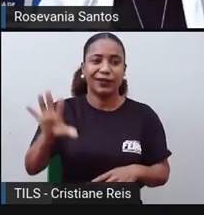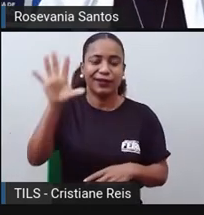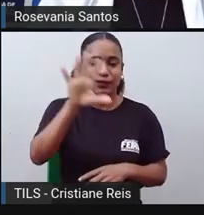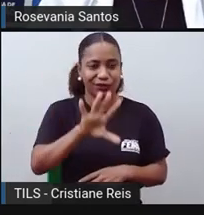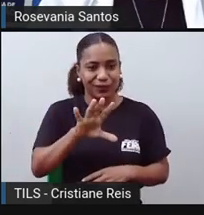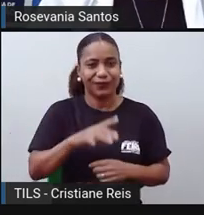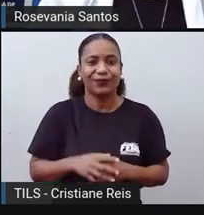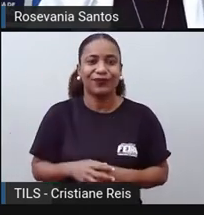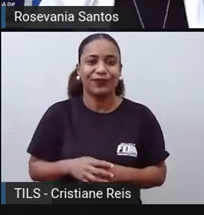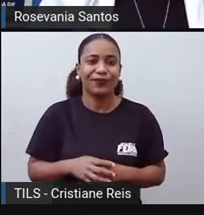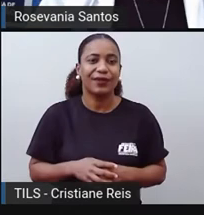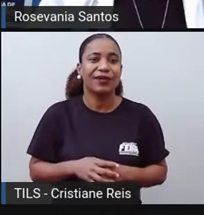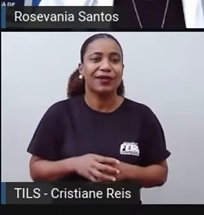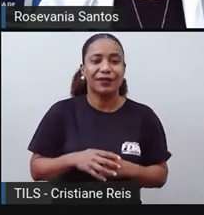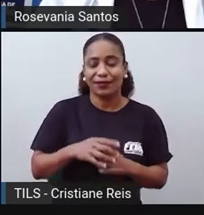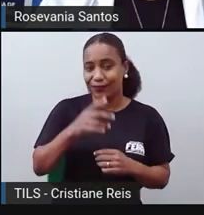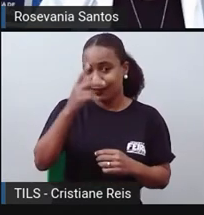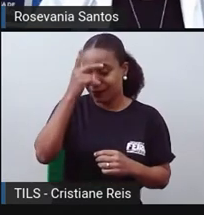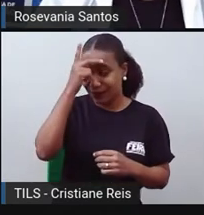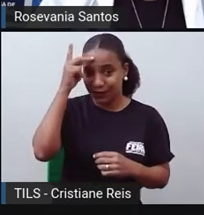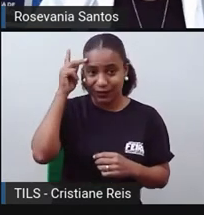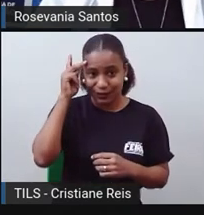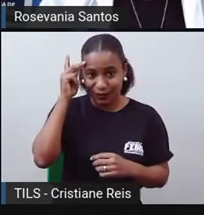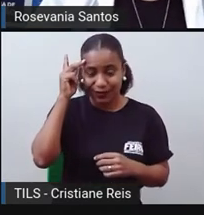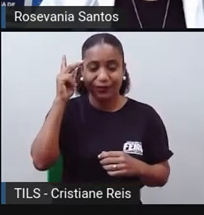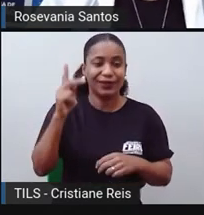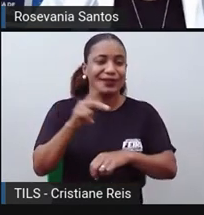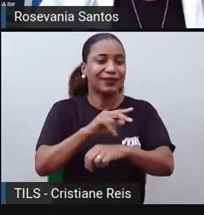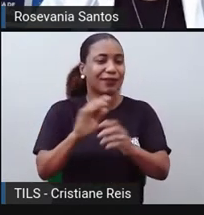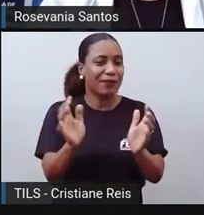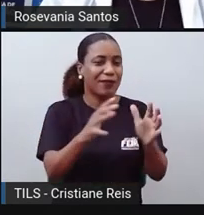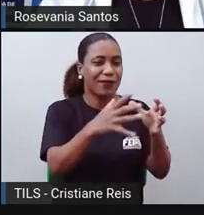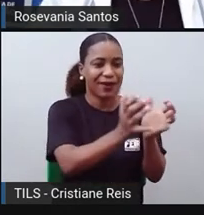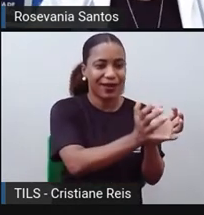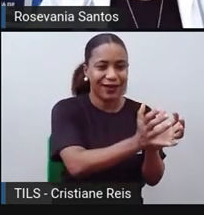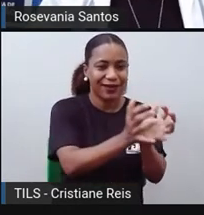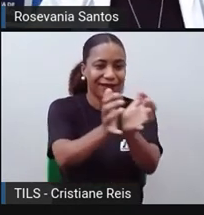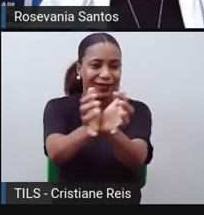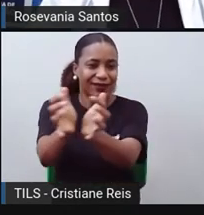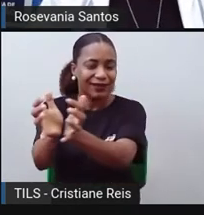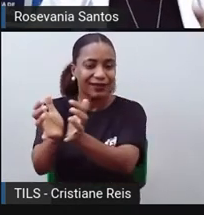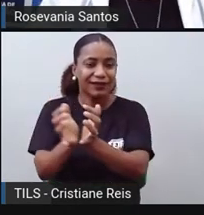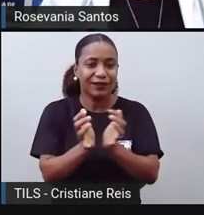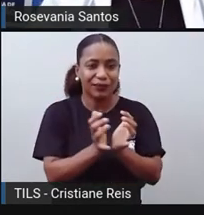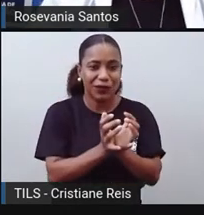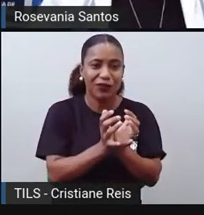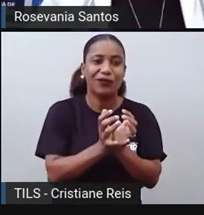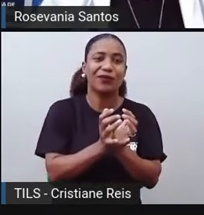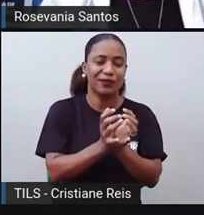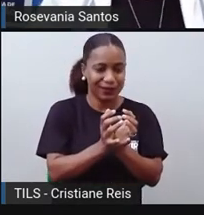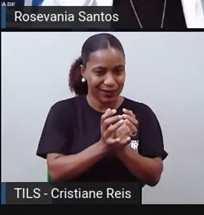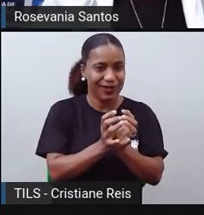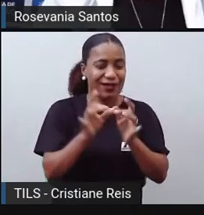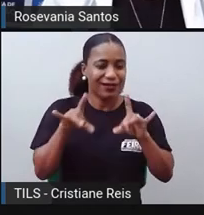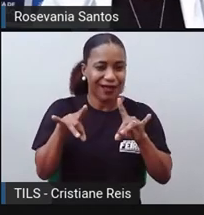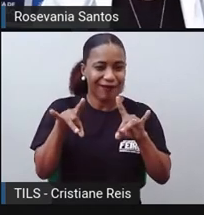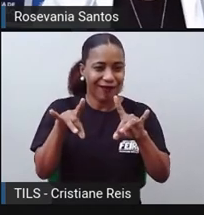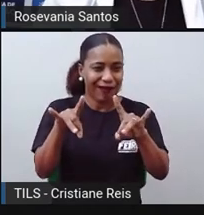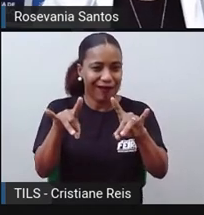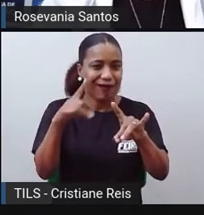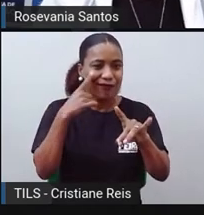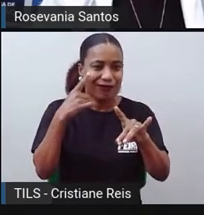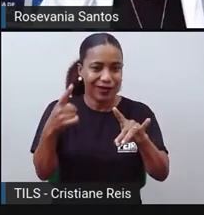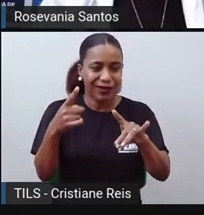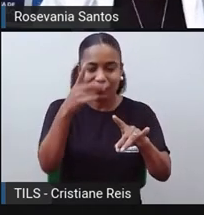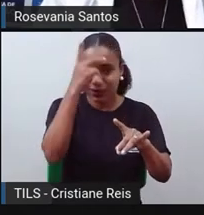e jogar o povo nativo, aborígenes, para essa parte aqui do deserto. Quem assiste o filme em Austrália percebe muito isso.